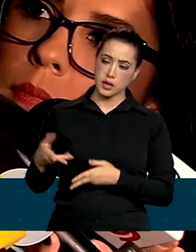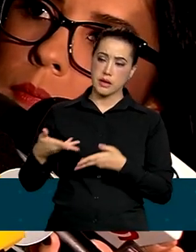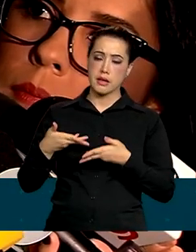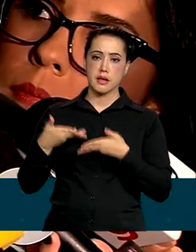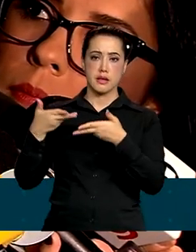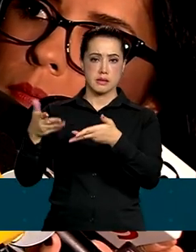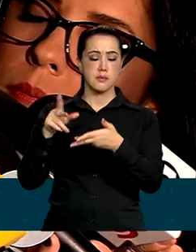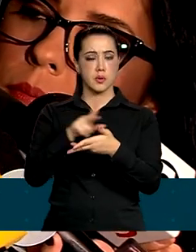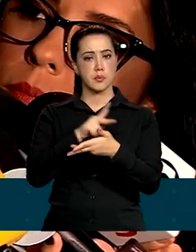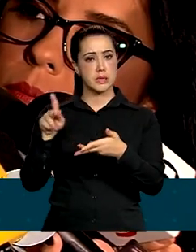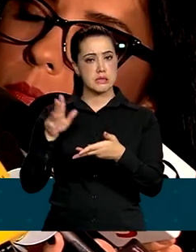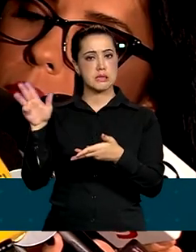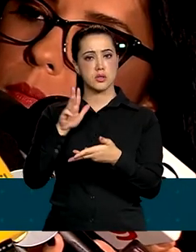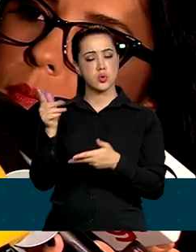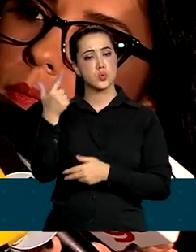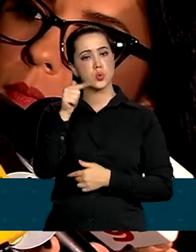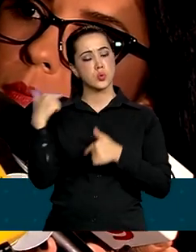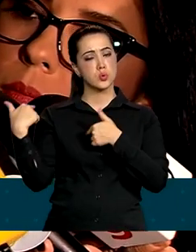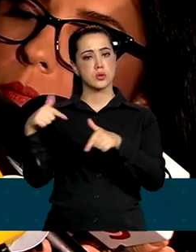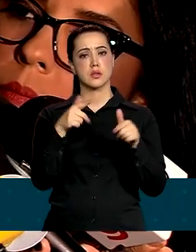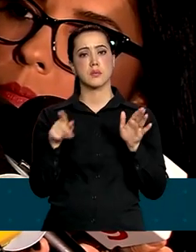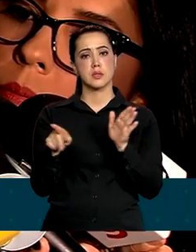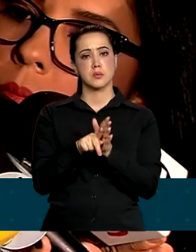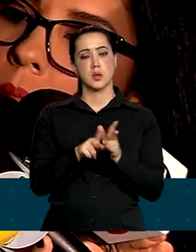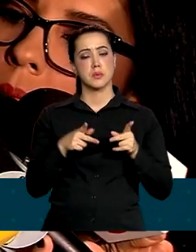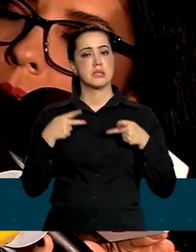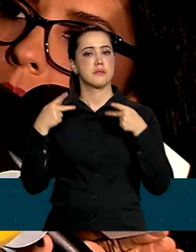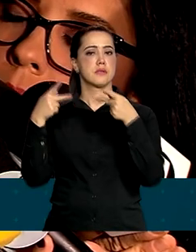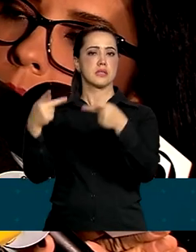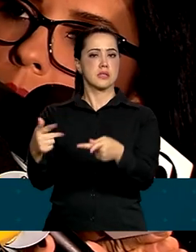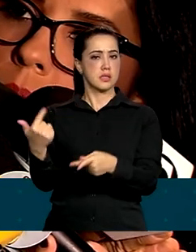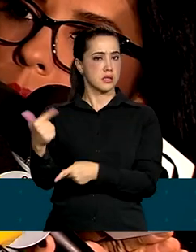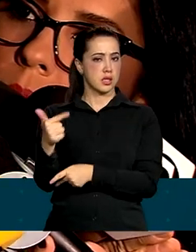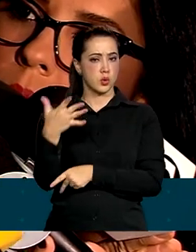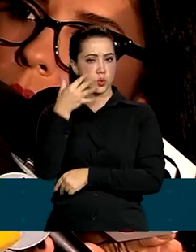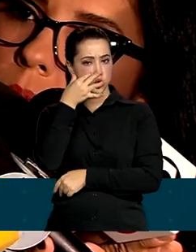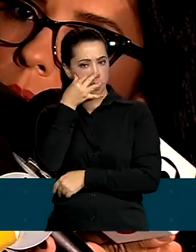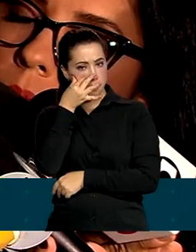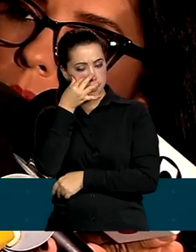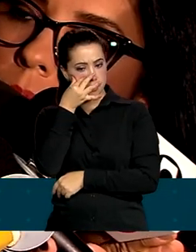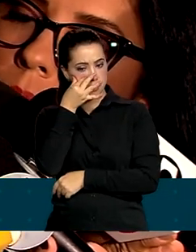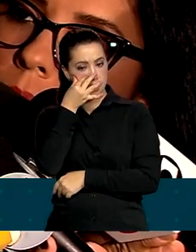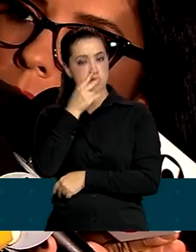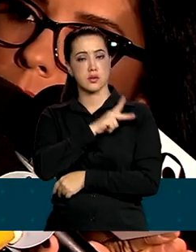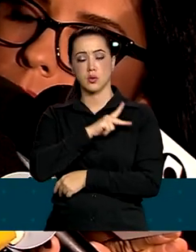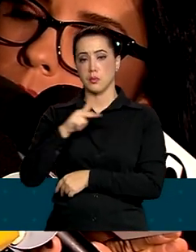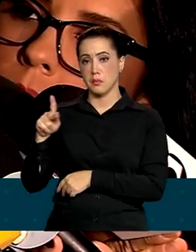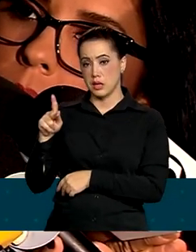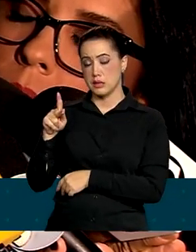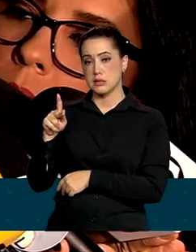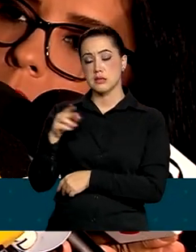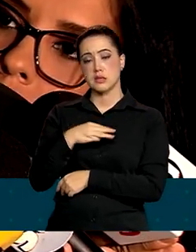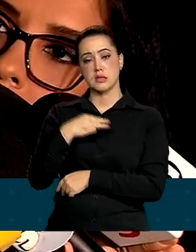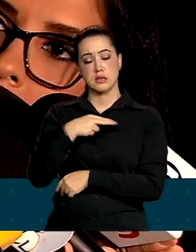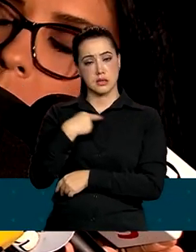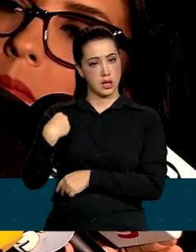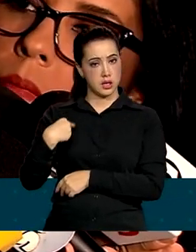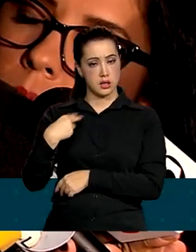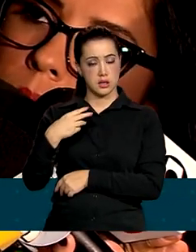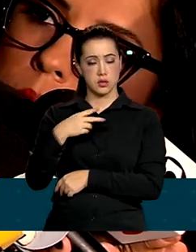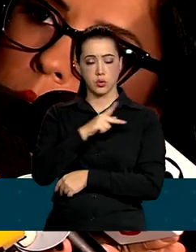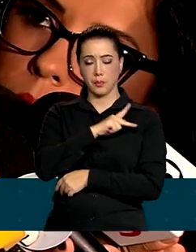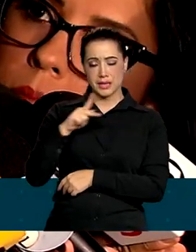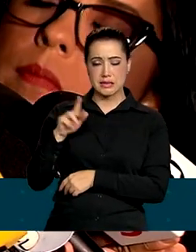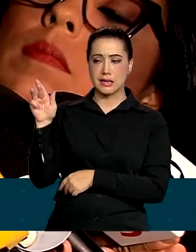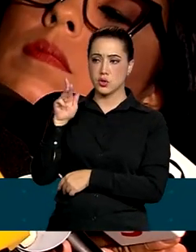atividades que estavam previstas nessa visita, que não tinham a presença do presidente, estão absolutamente mantidas. Nós temos